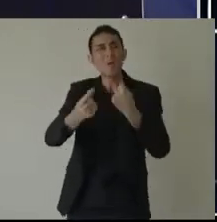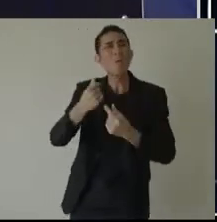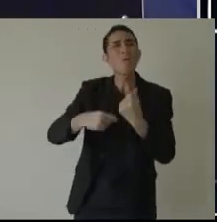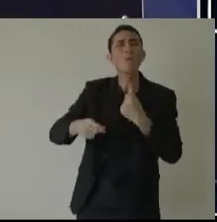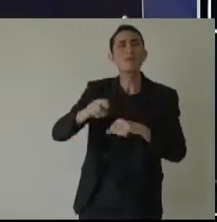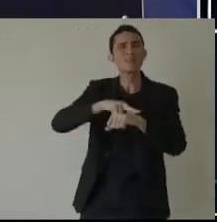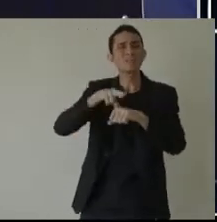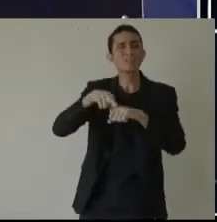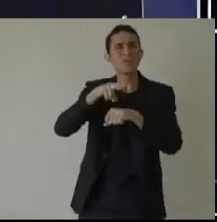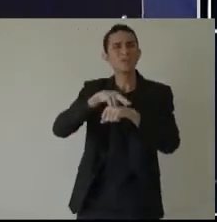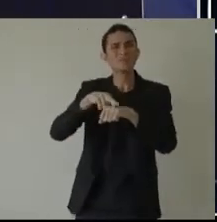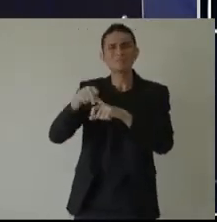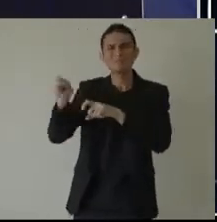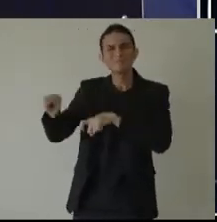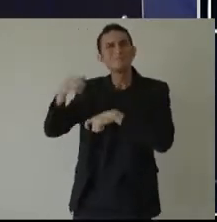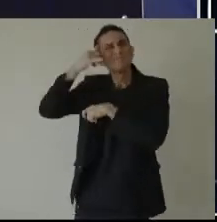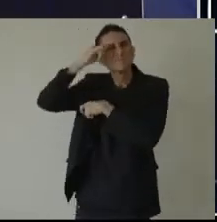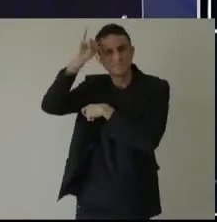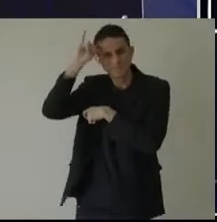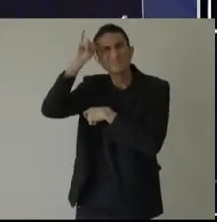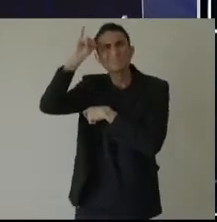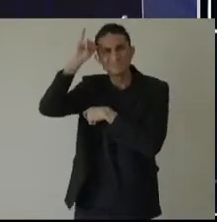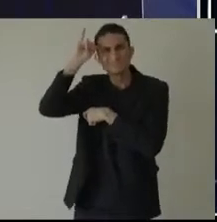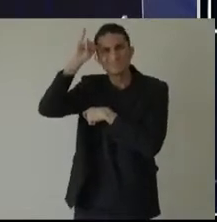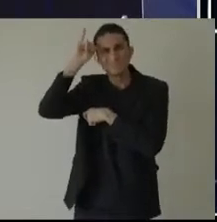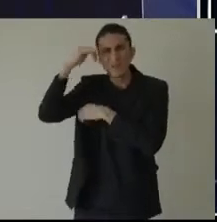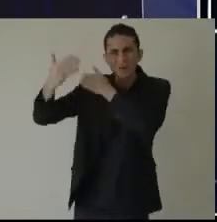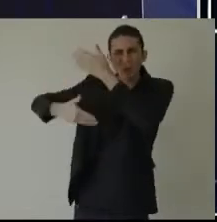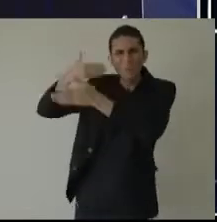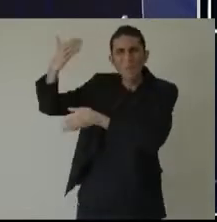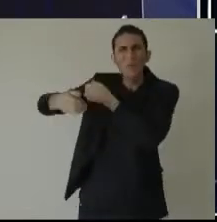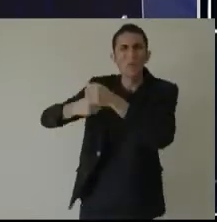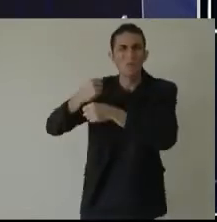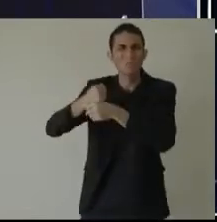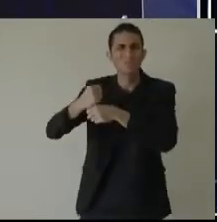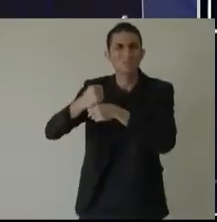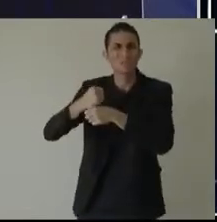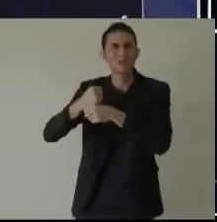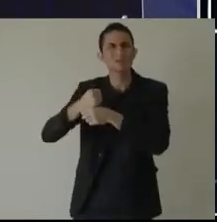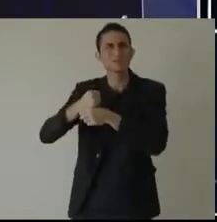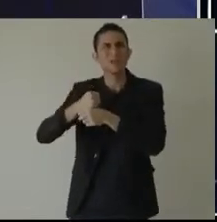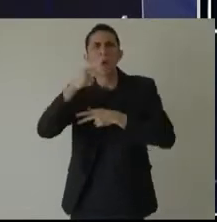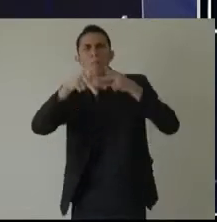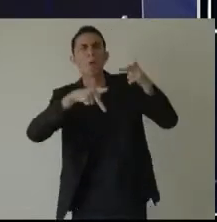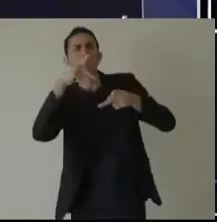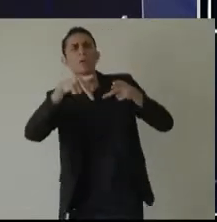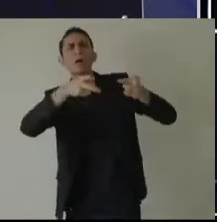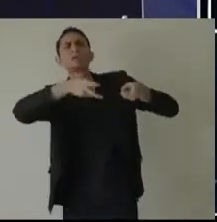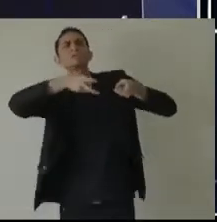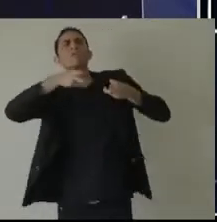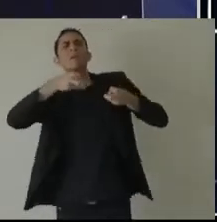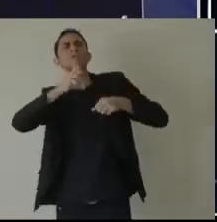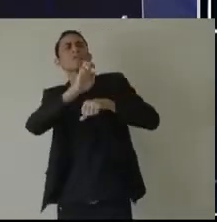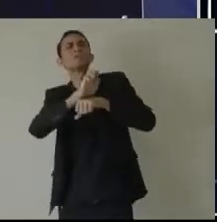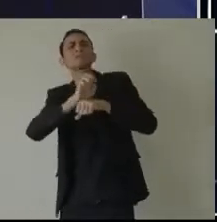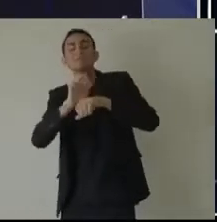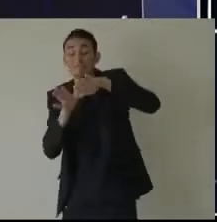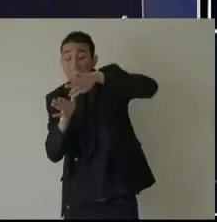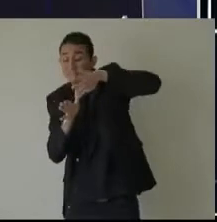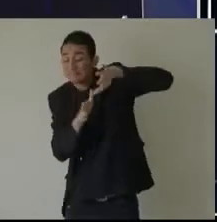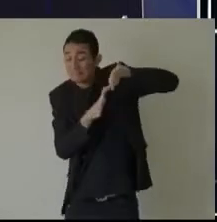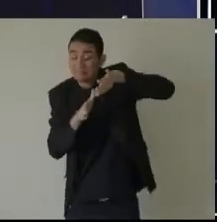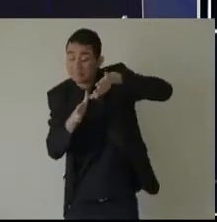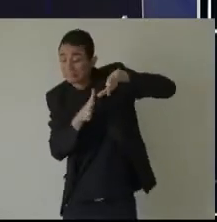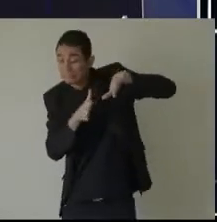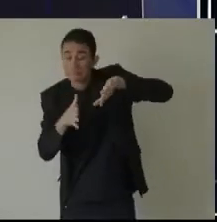a população percebe que o Estado se esquiva de manter as vicinais trafegáveis, alegando que a